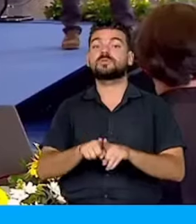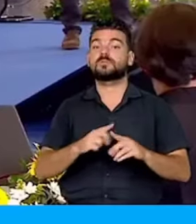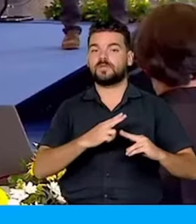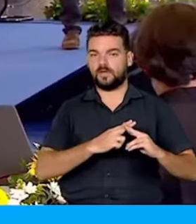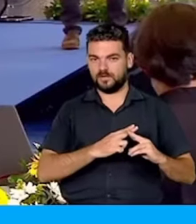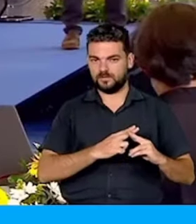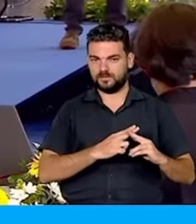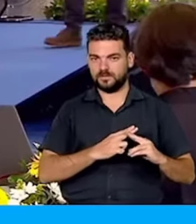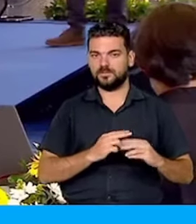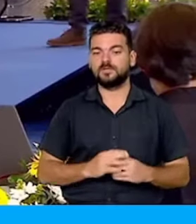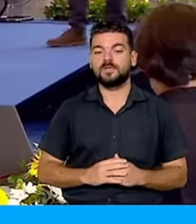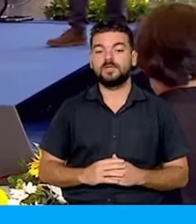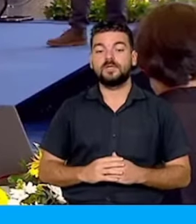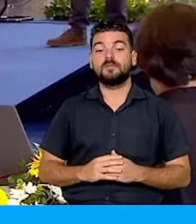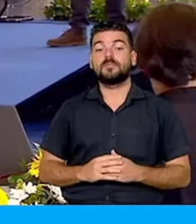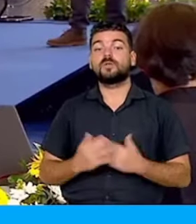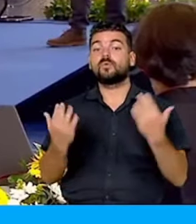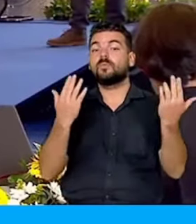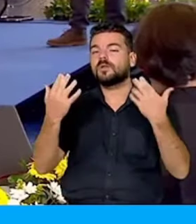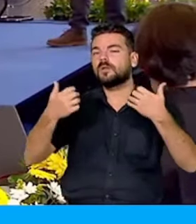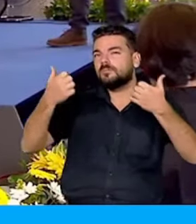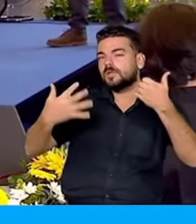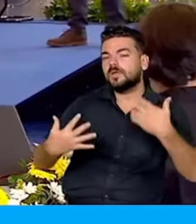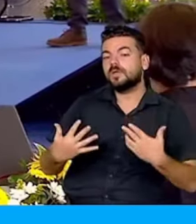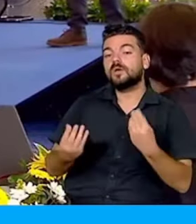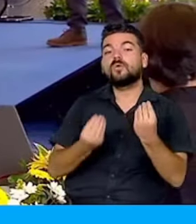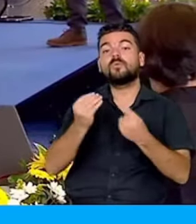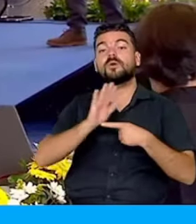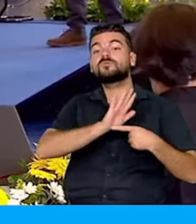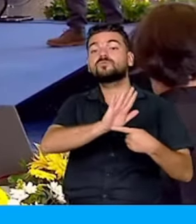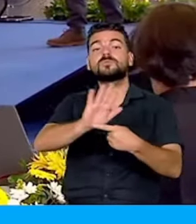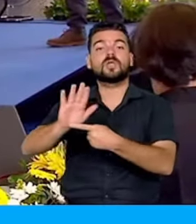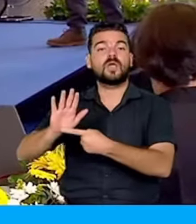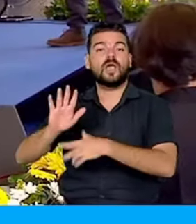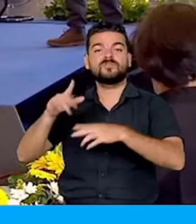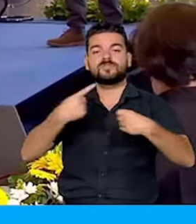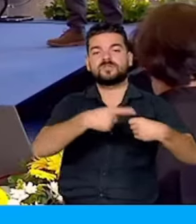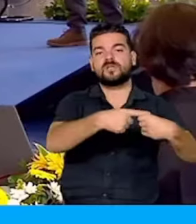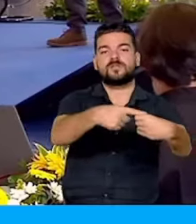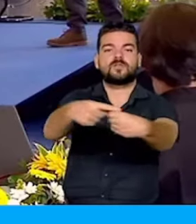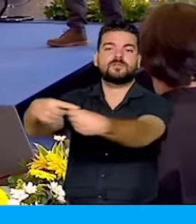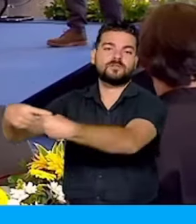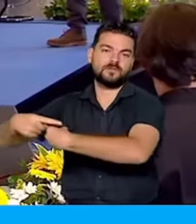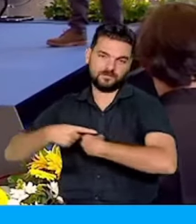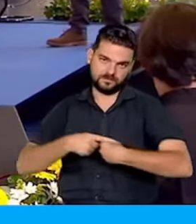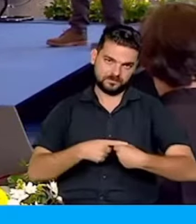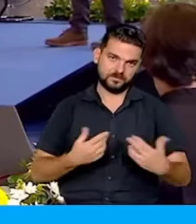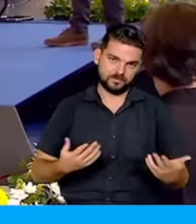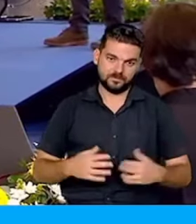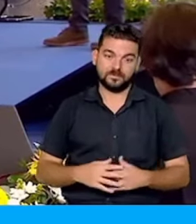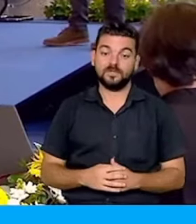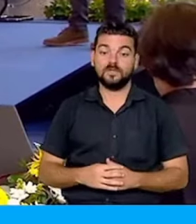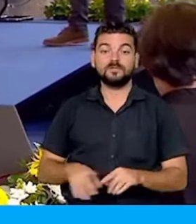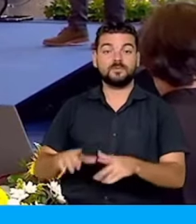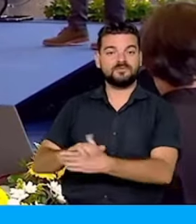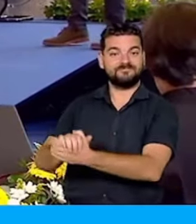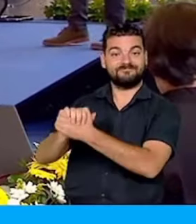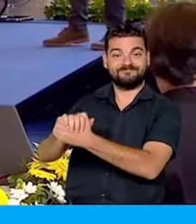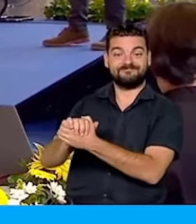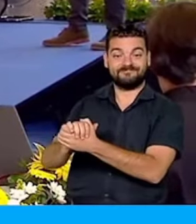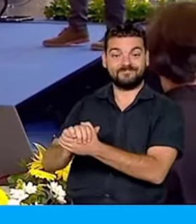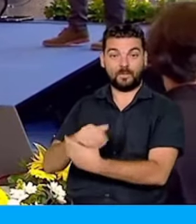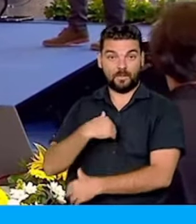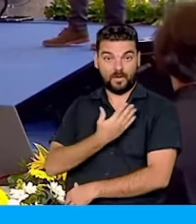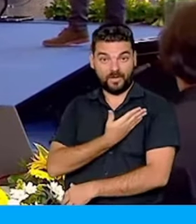Caixa para a gente atender o povo da Baixada também aqui. Aliás, saudar aqui meu querido